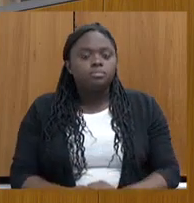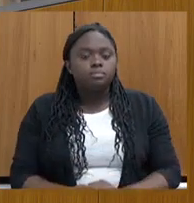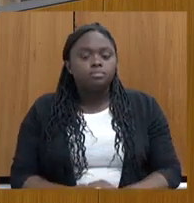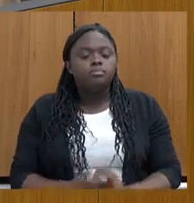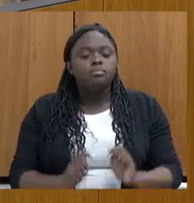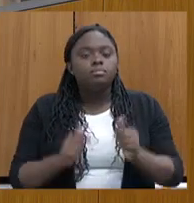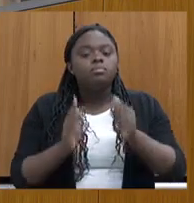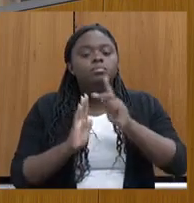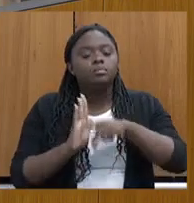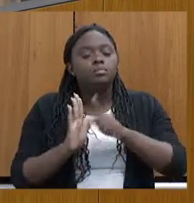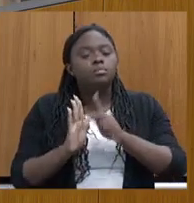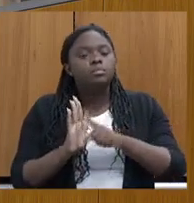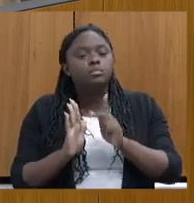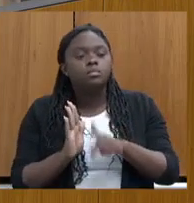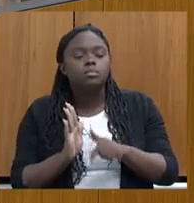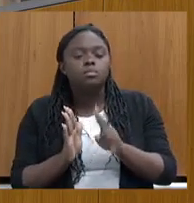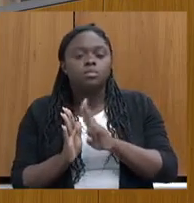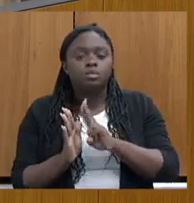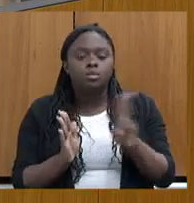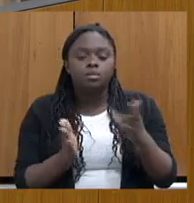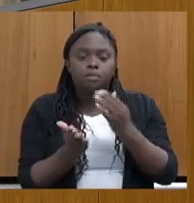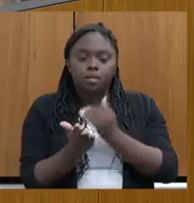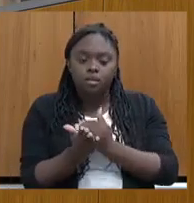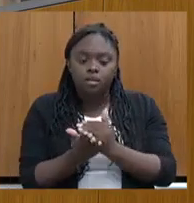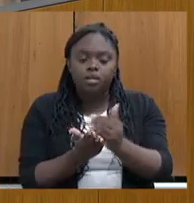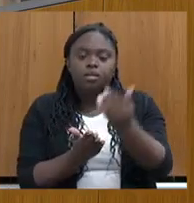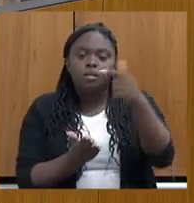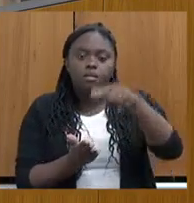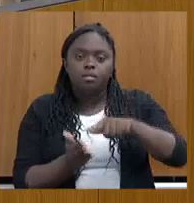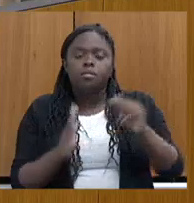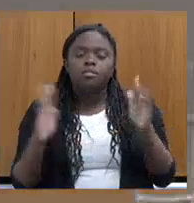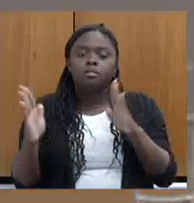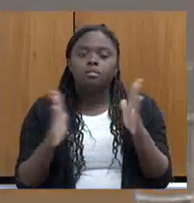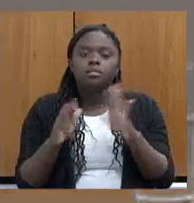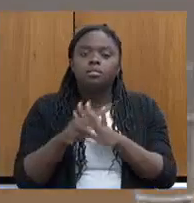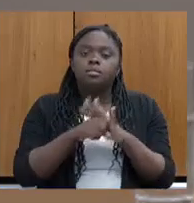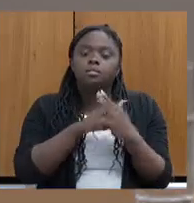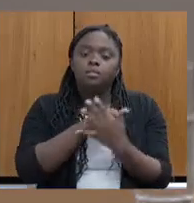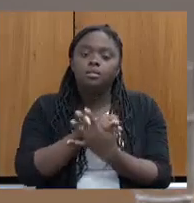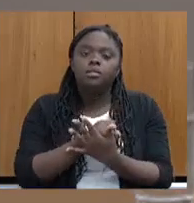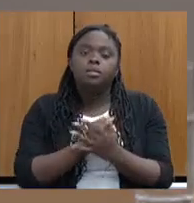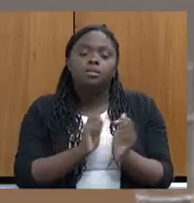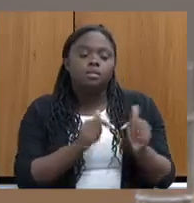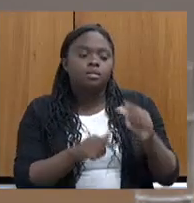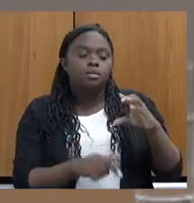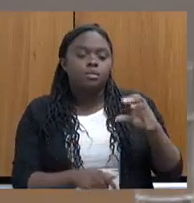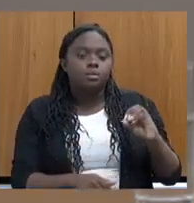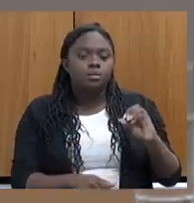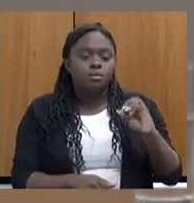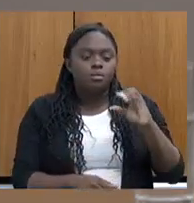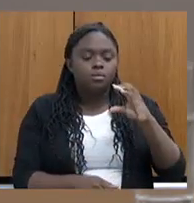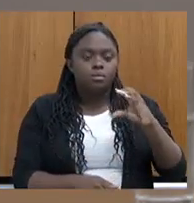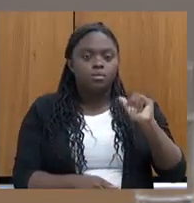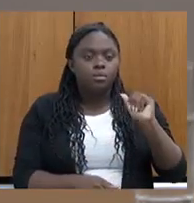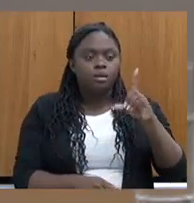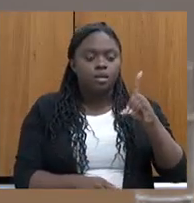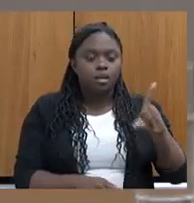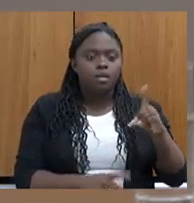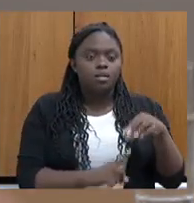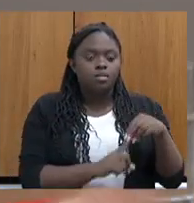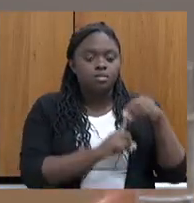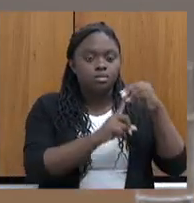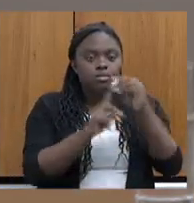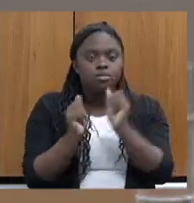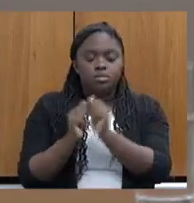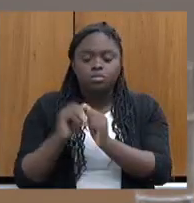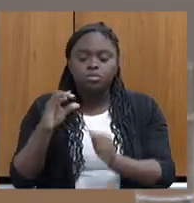projeto piloto chamado Recomeço, no meio da pandemia, que nós fazíamos um cruzamento do Cade Único com o CINE, ligava para as pessoas